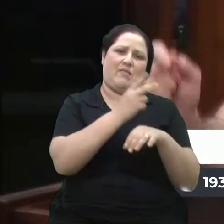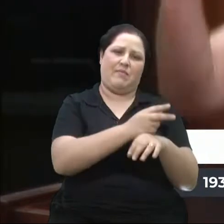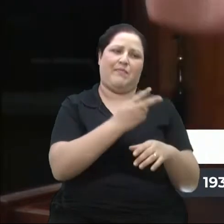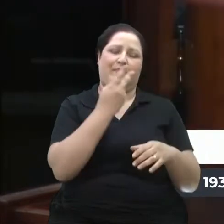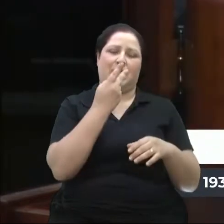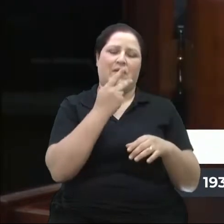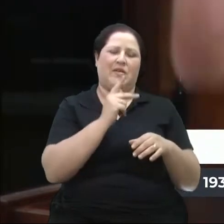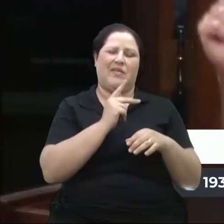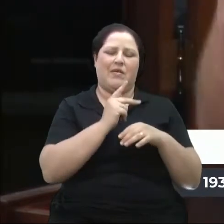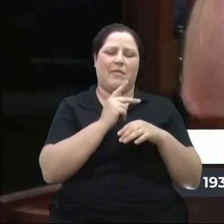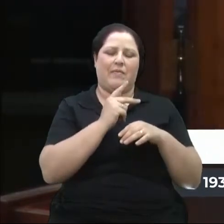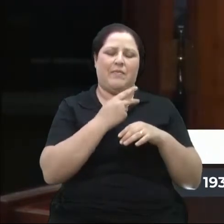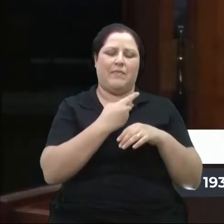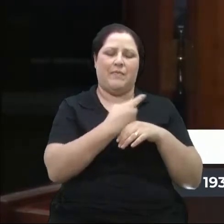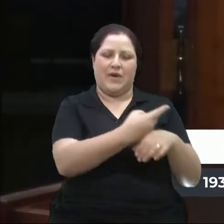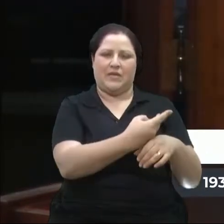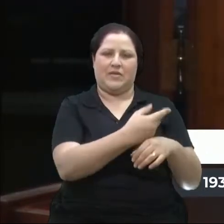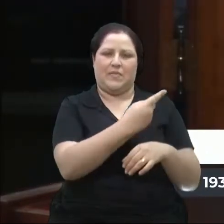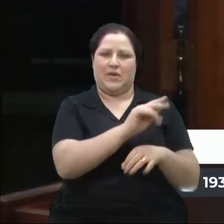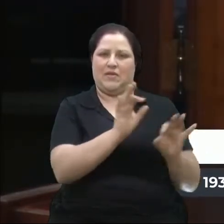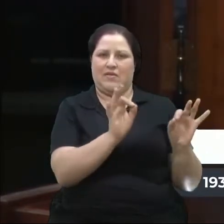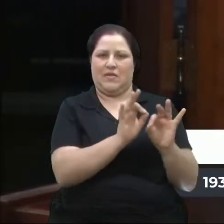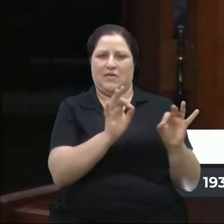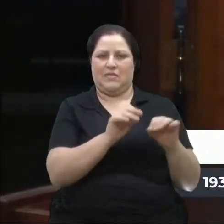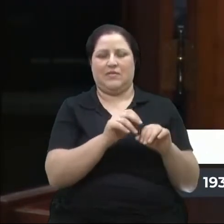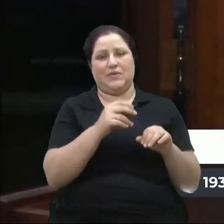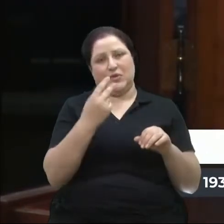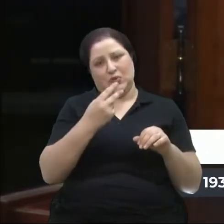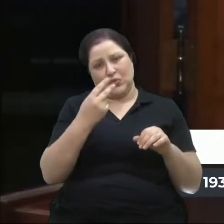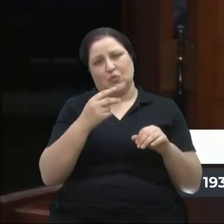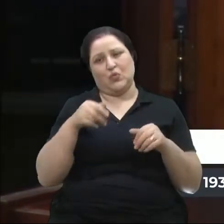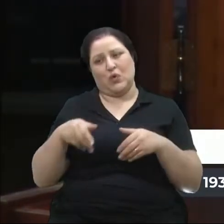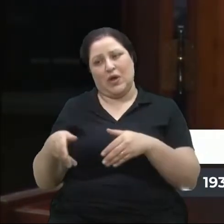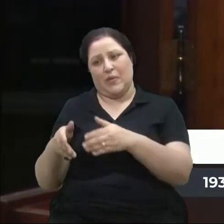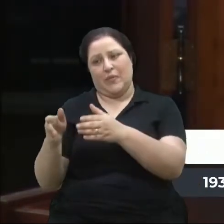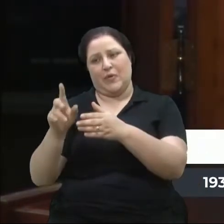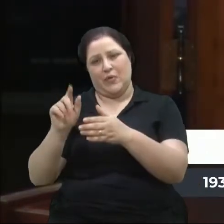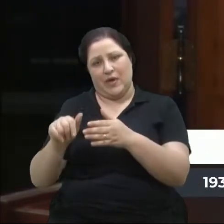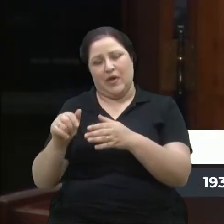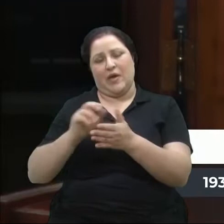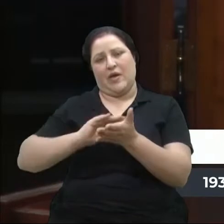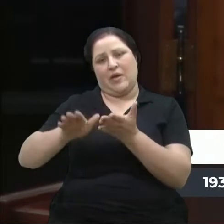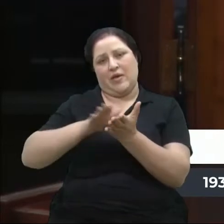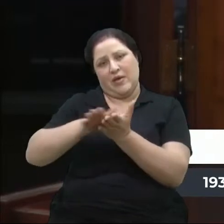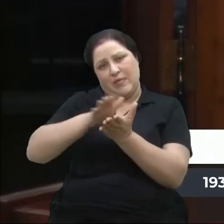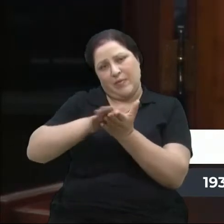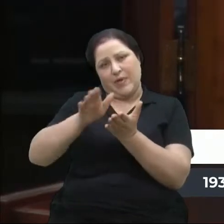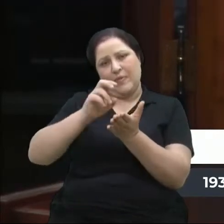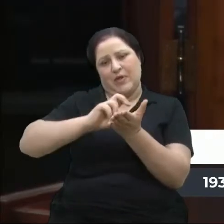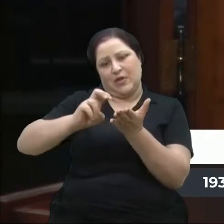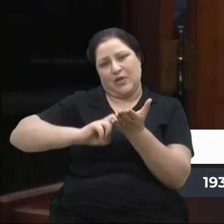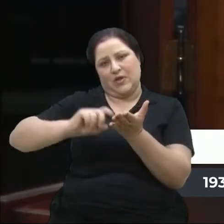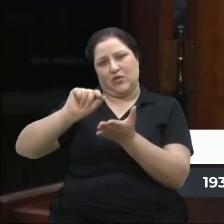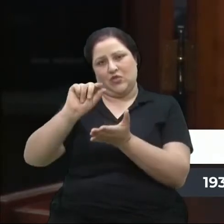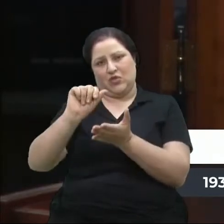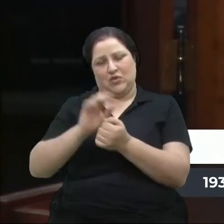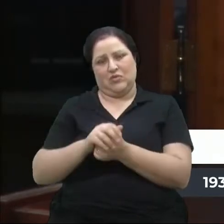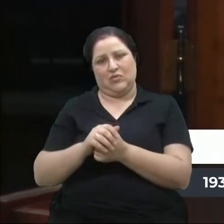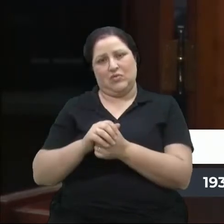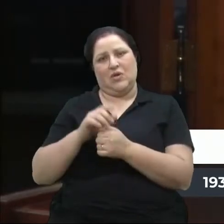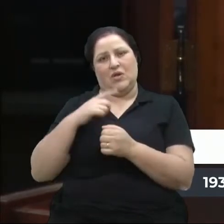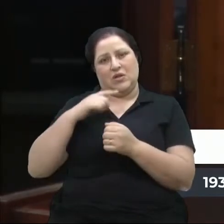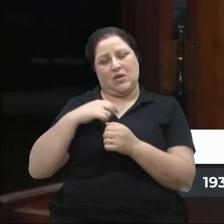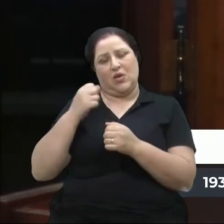é imprimir dinheiro. Então, das duas, uma, ao vir dizer que eu estou criando narrativas